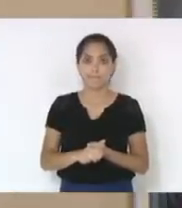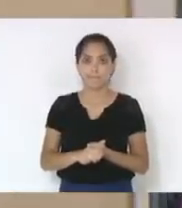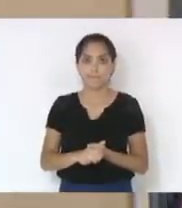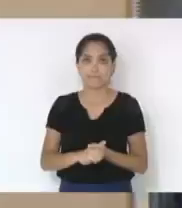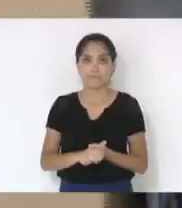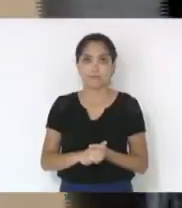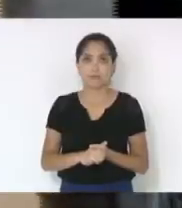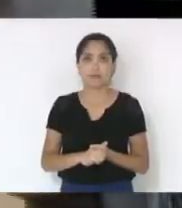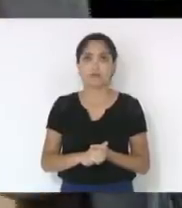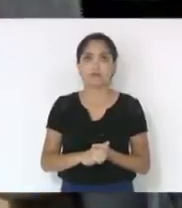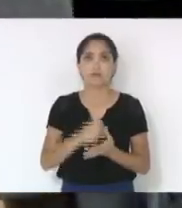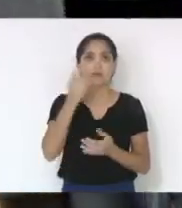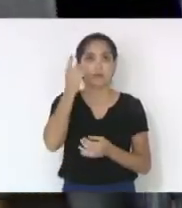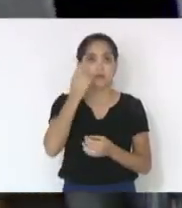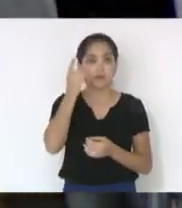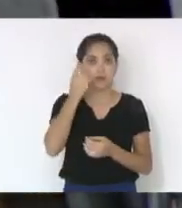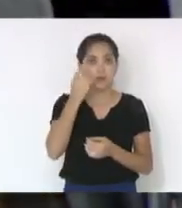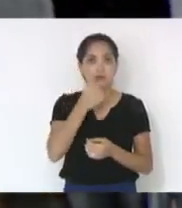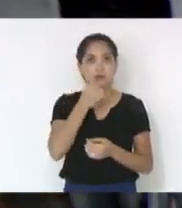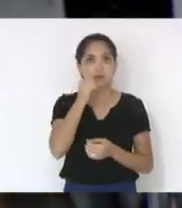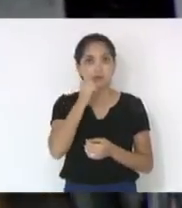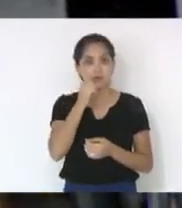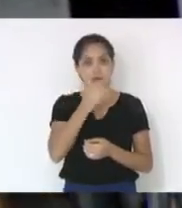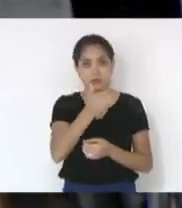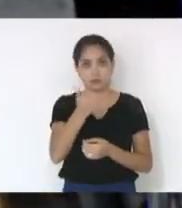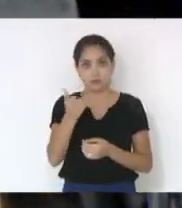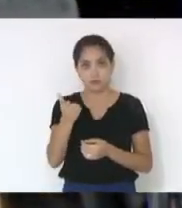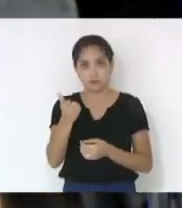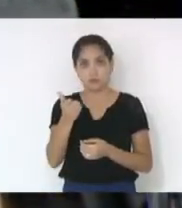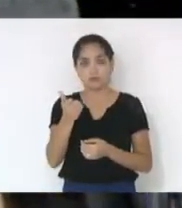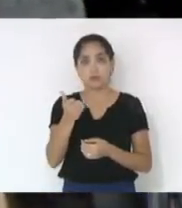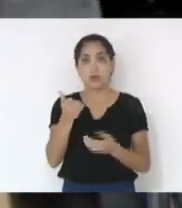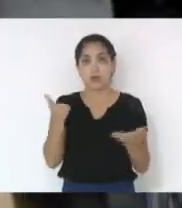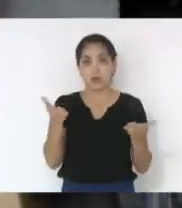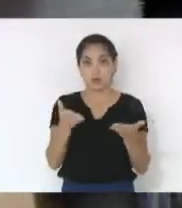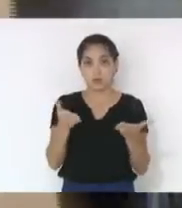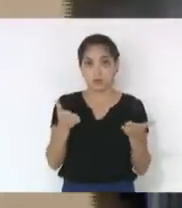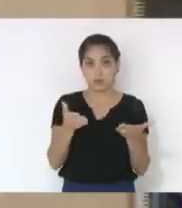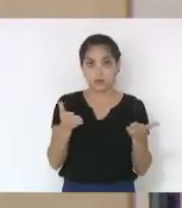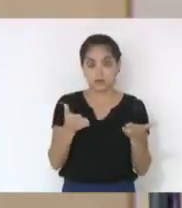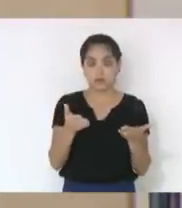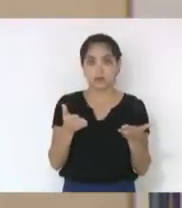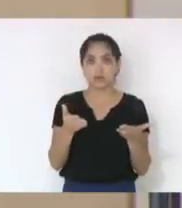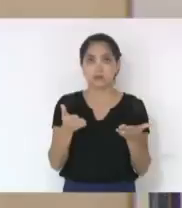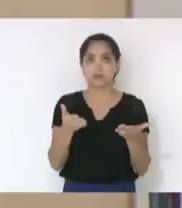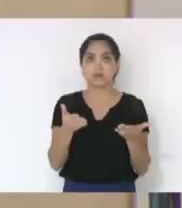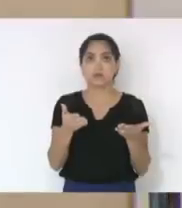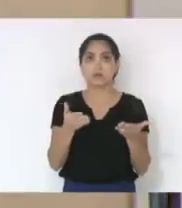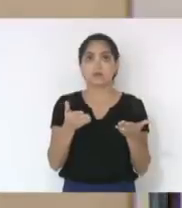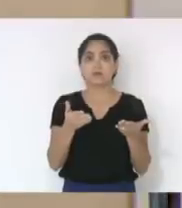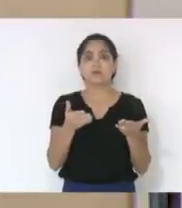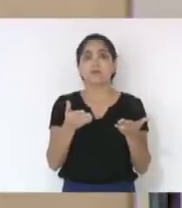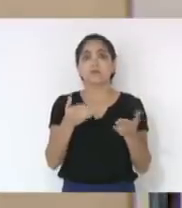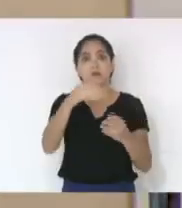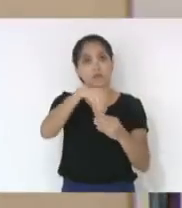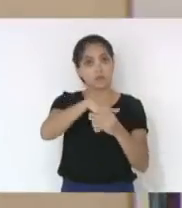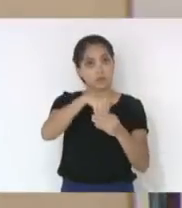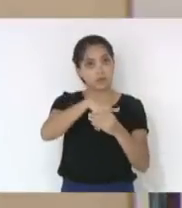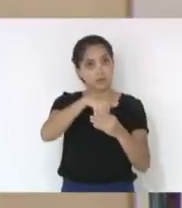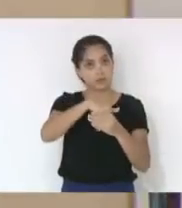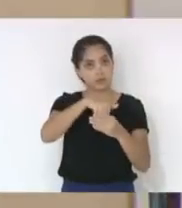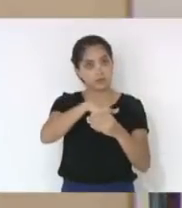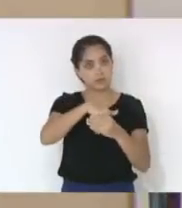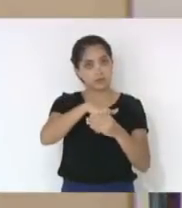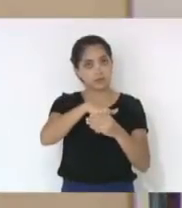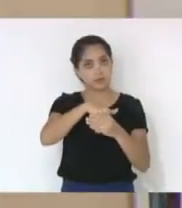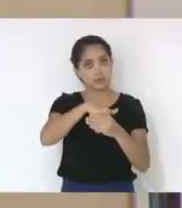Senhoras e deputadas, senhoras e deputadas, vamos colocar em votação o